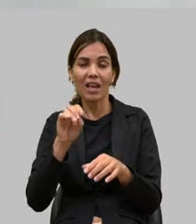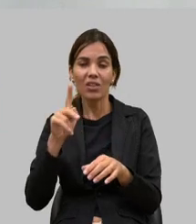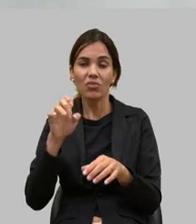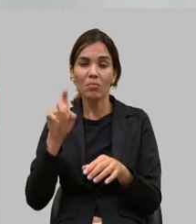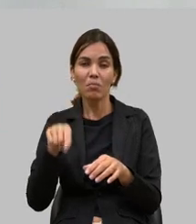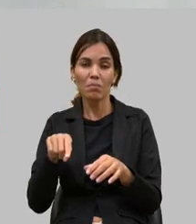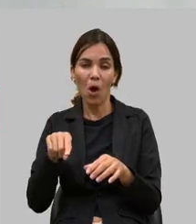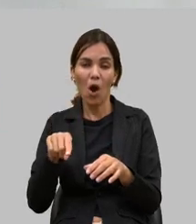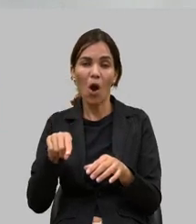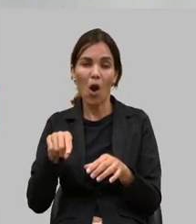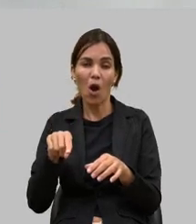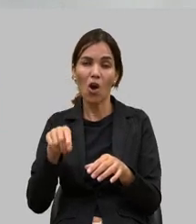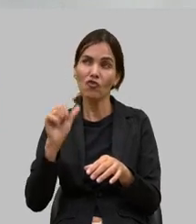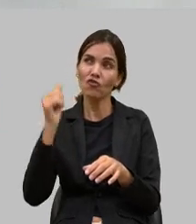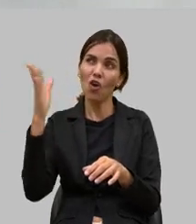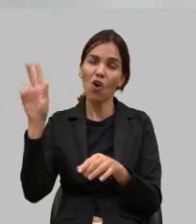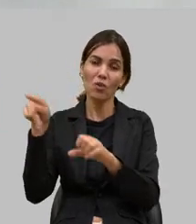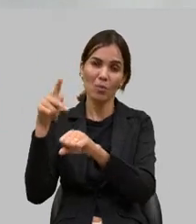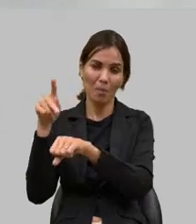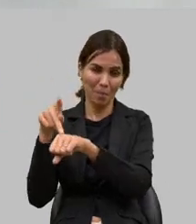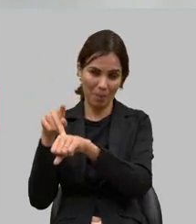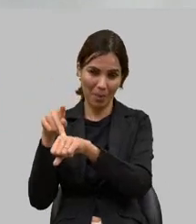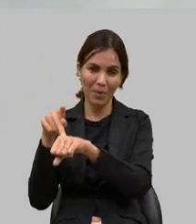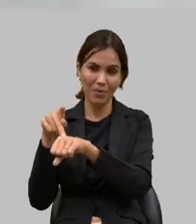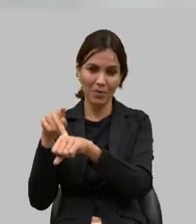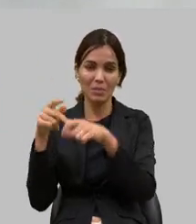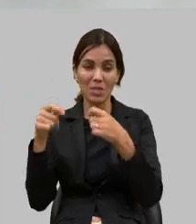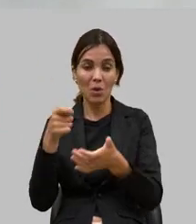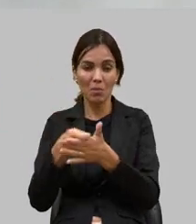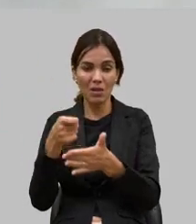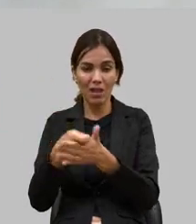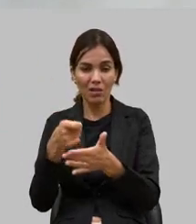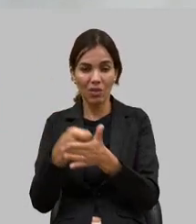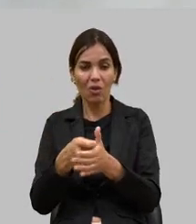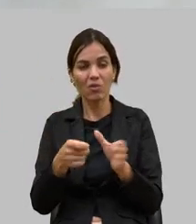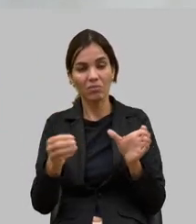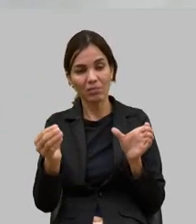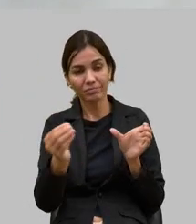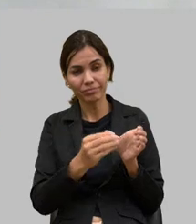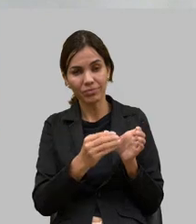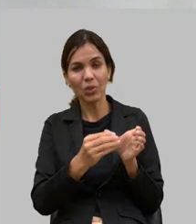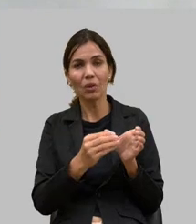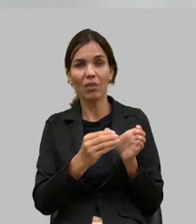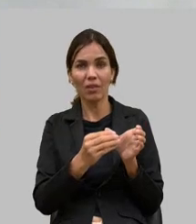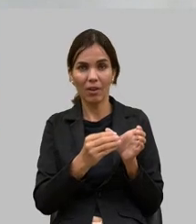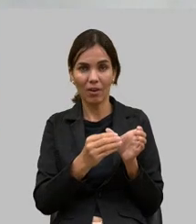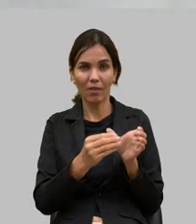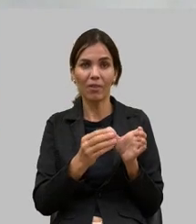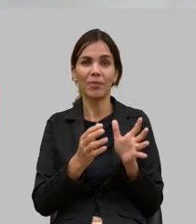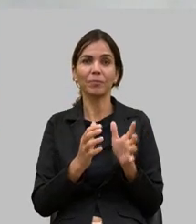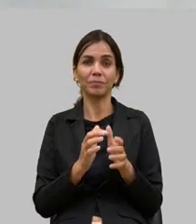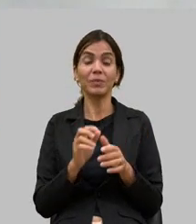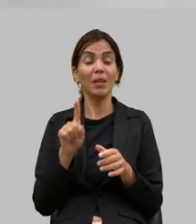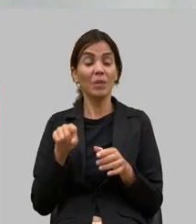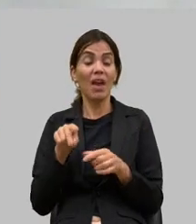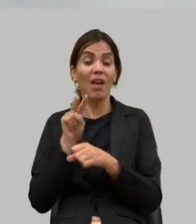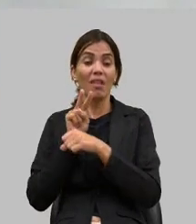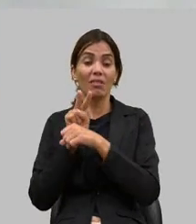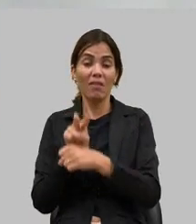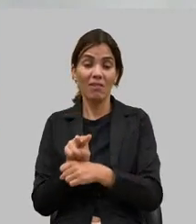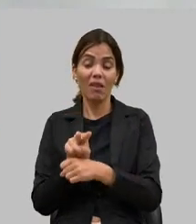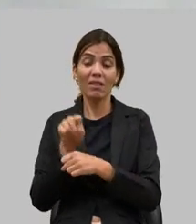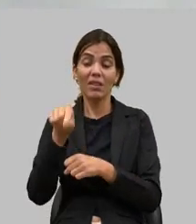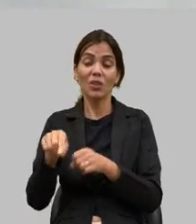primeiro além de ter um viés de defesa do produtor interno de defesa do produtor nacional